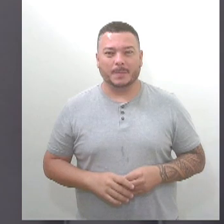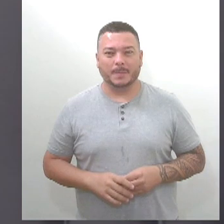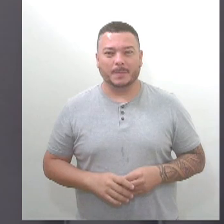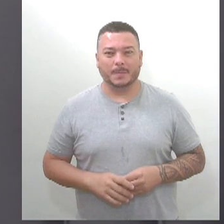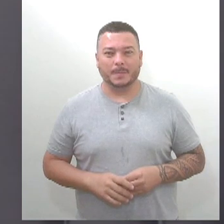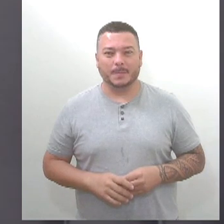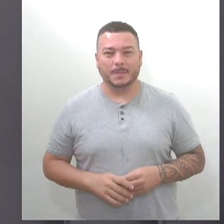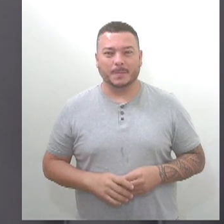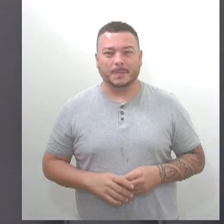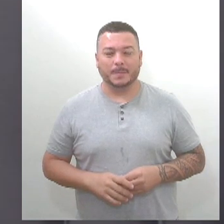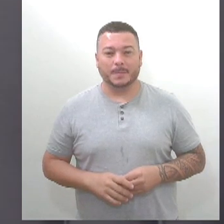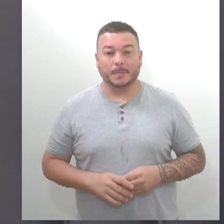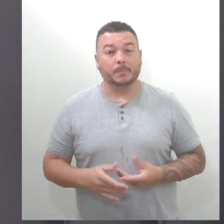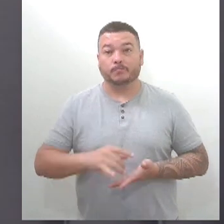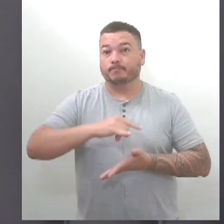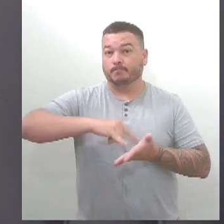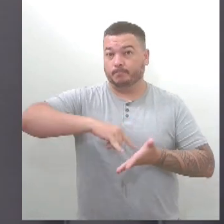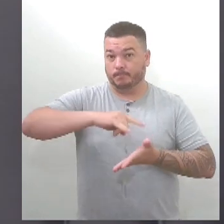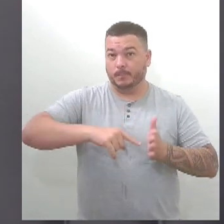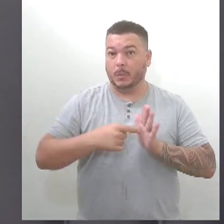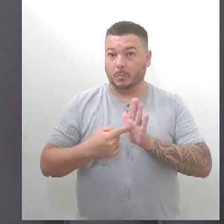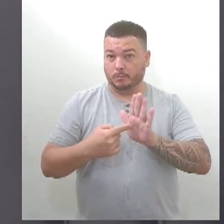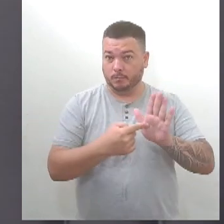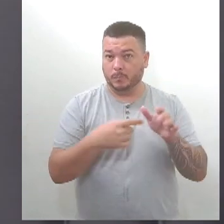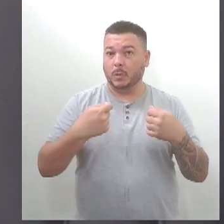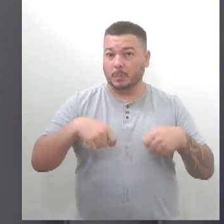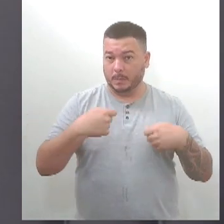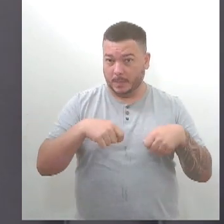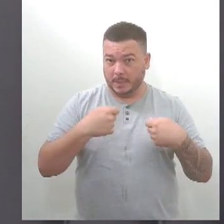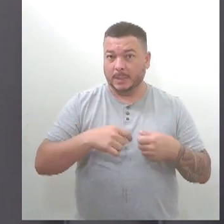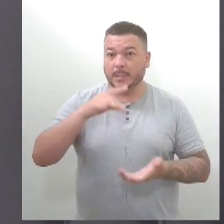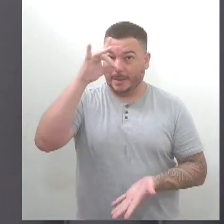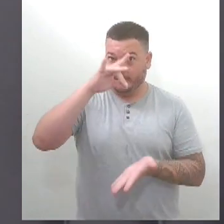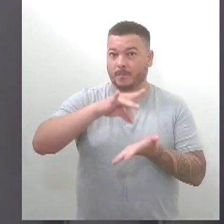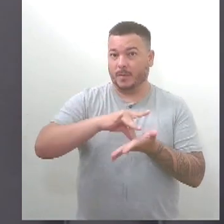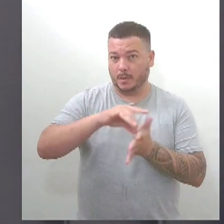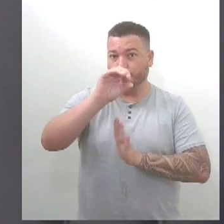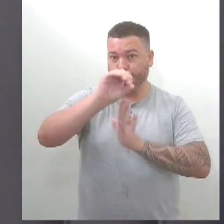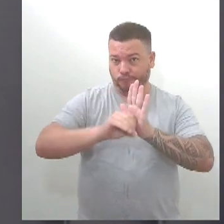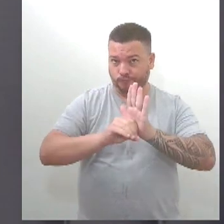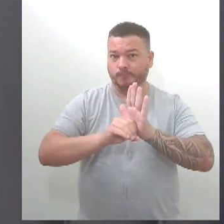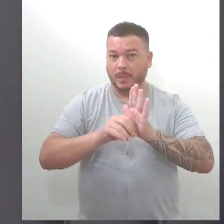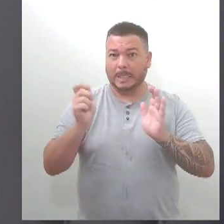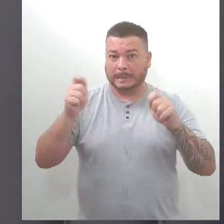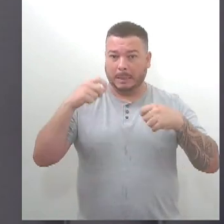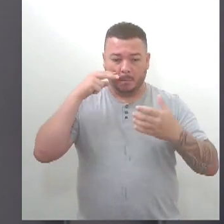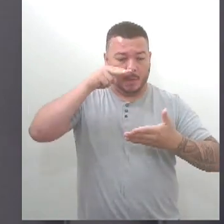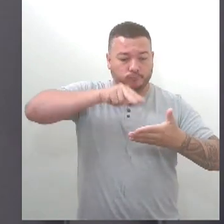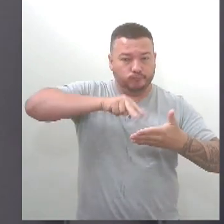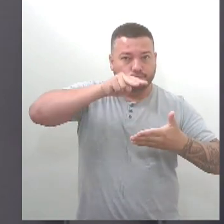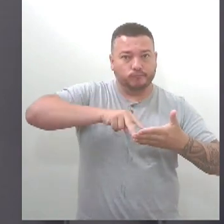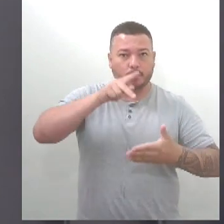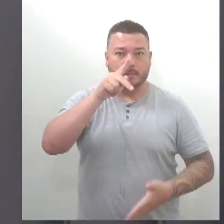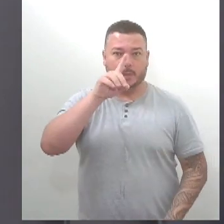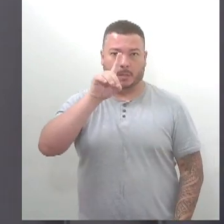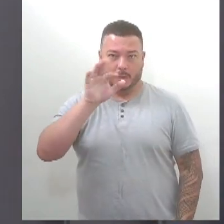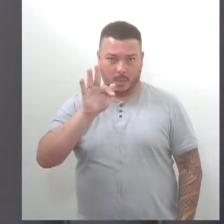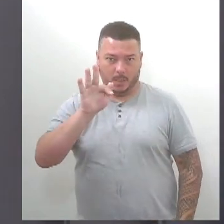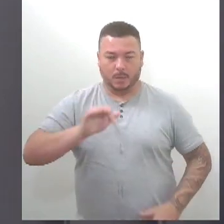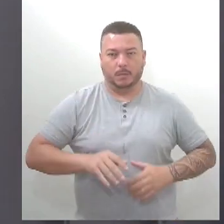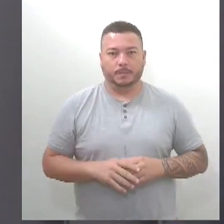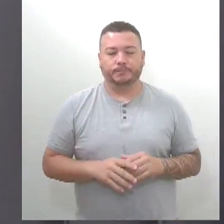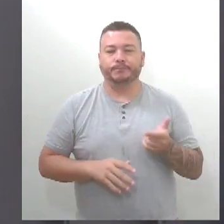Os documentos apresentados devem ser as vias originais legíveis em formato PDF. Uma outra informação, a